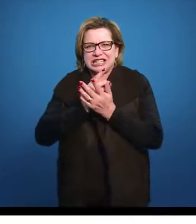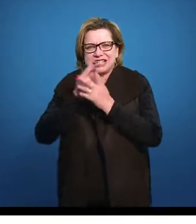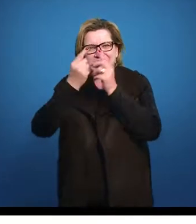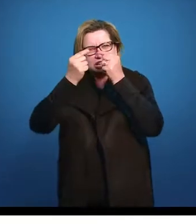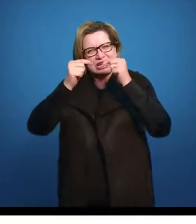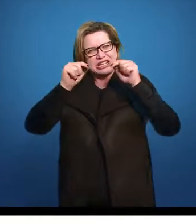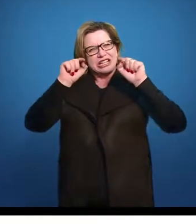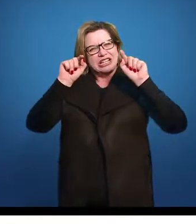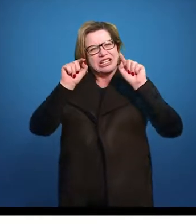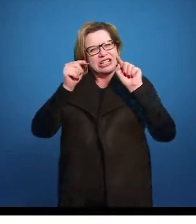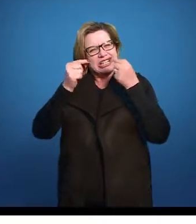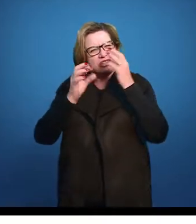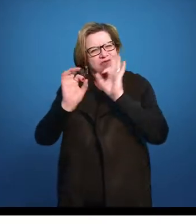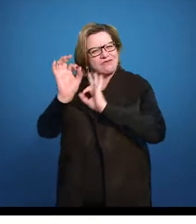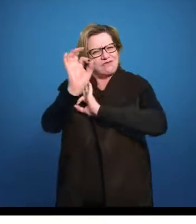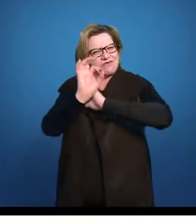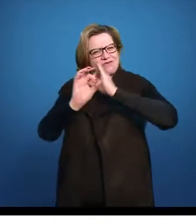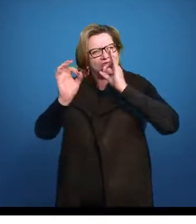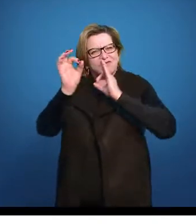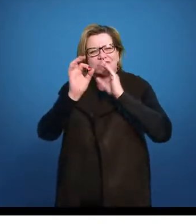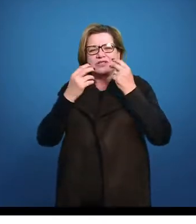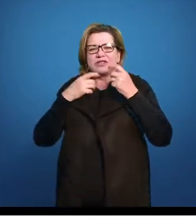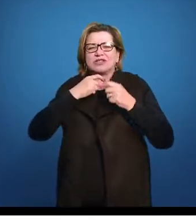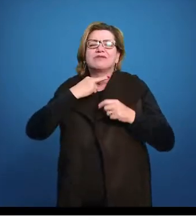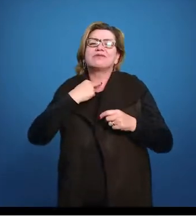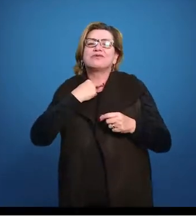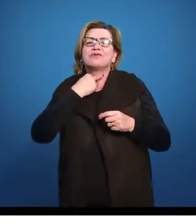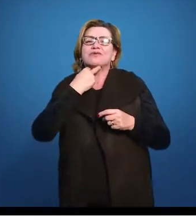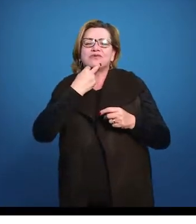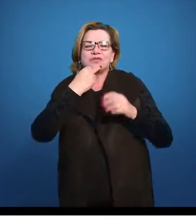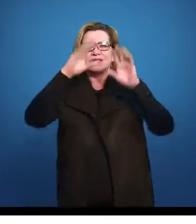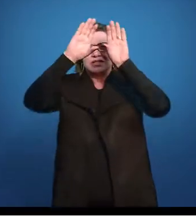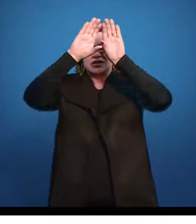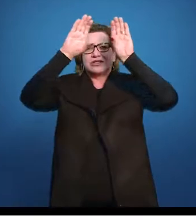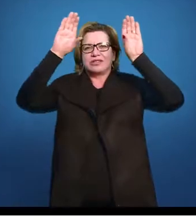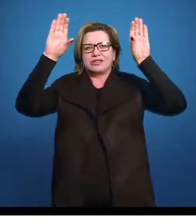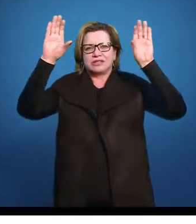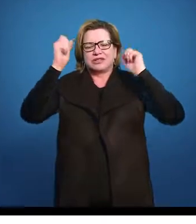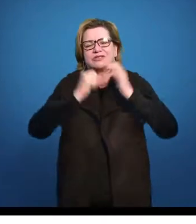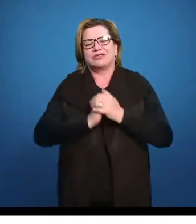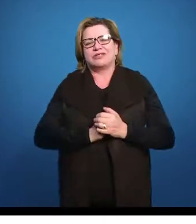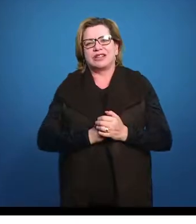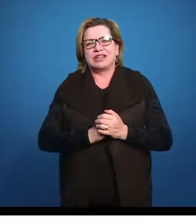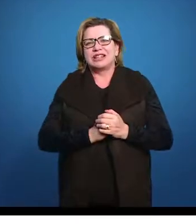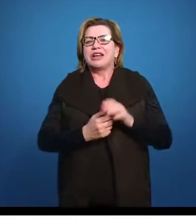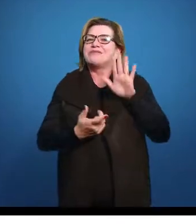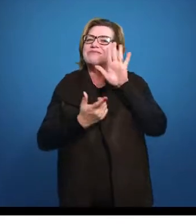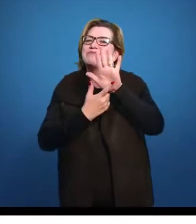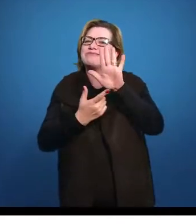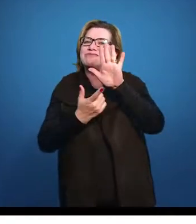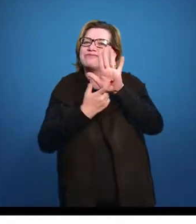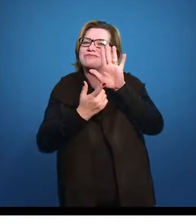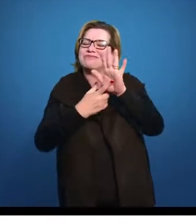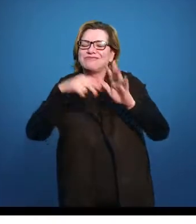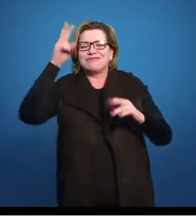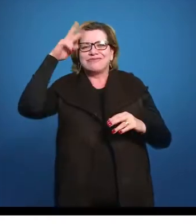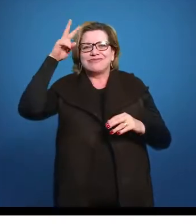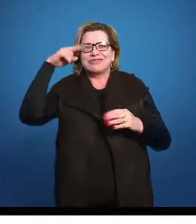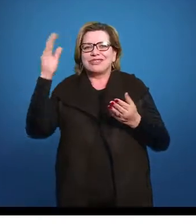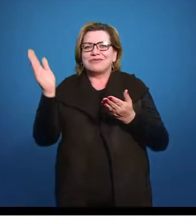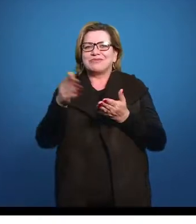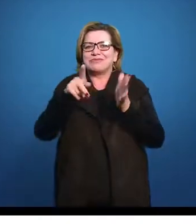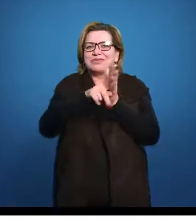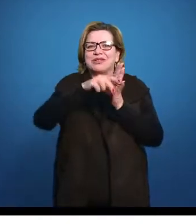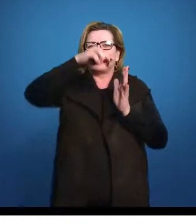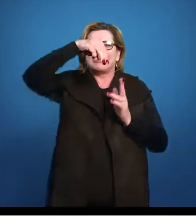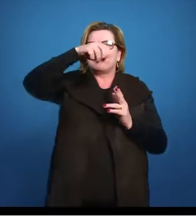voz celeste, nem canto letra que não seja minha. Assim começa a Lira 1, de Marília de Dirceu, uma das principais obras